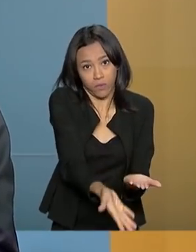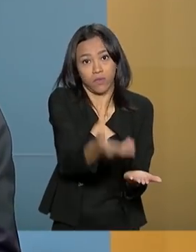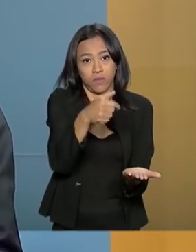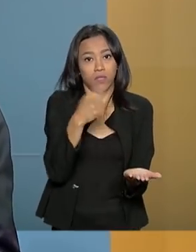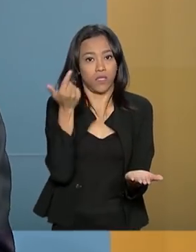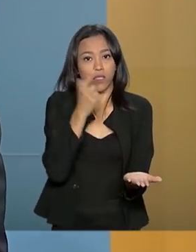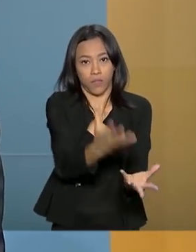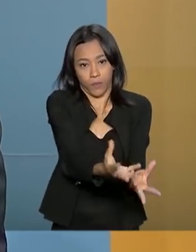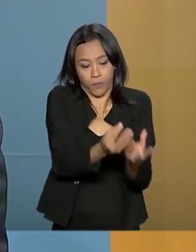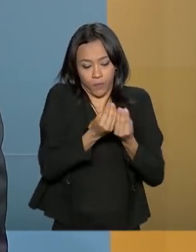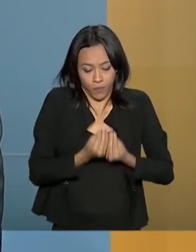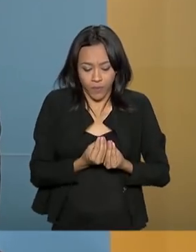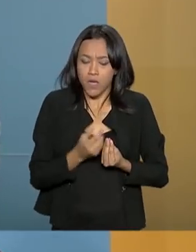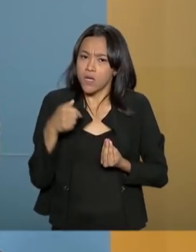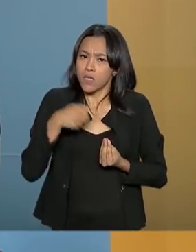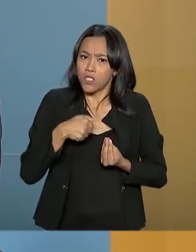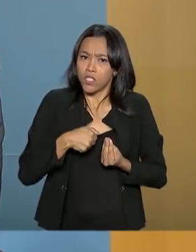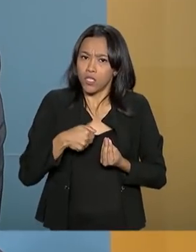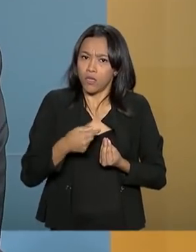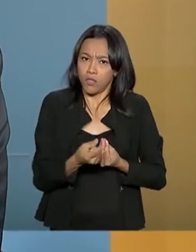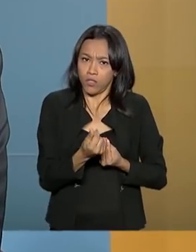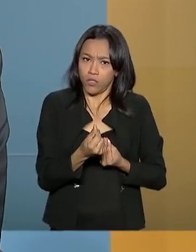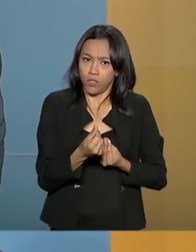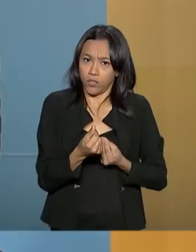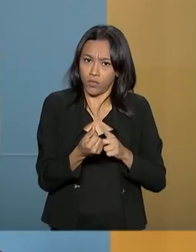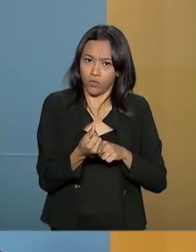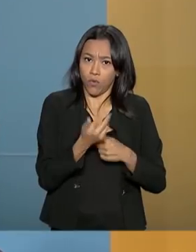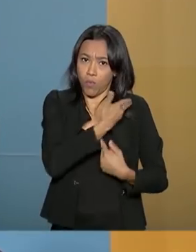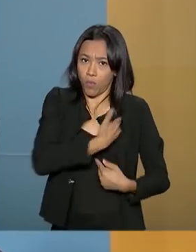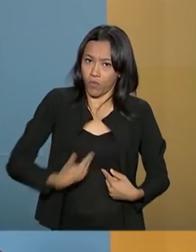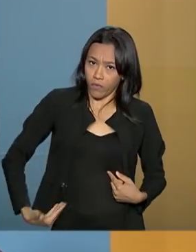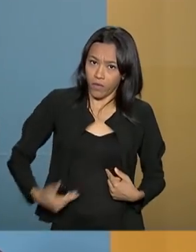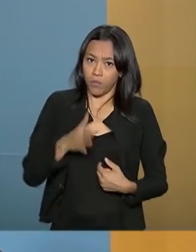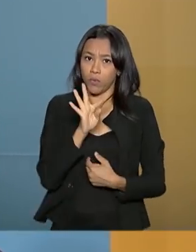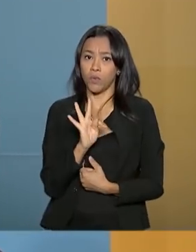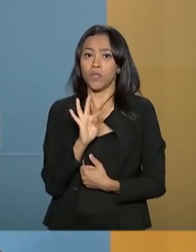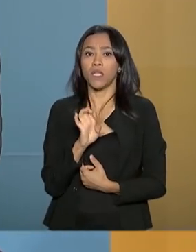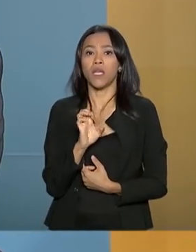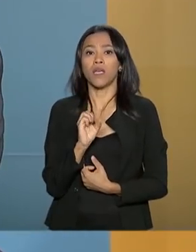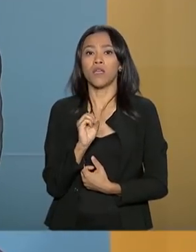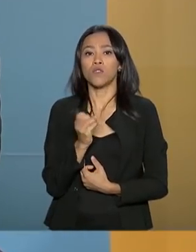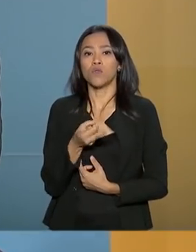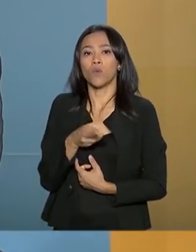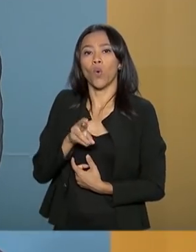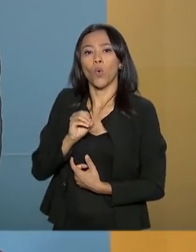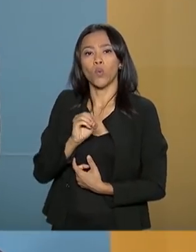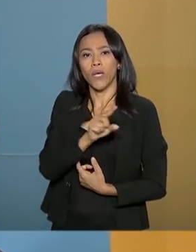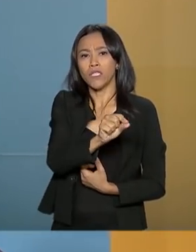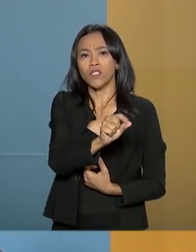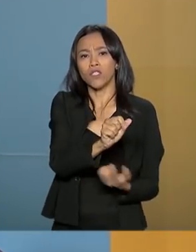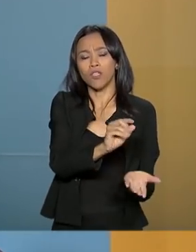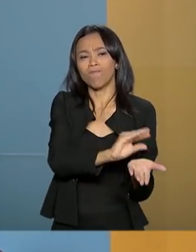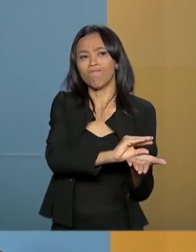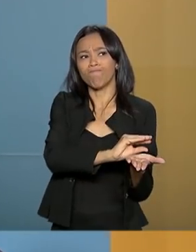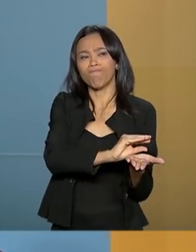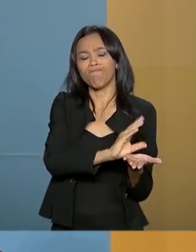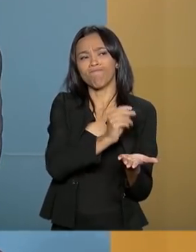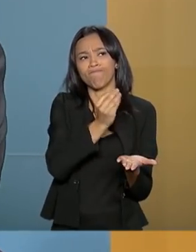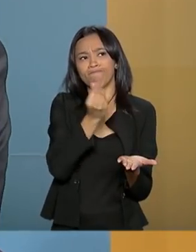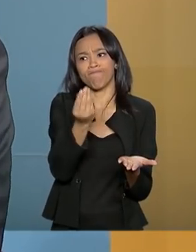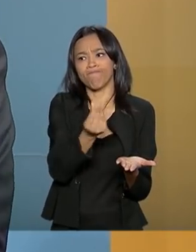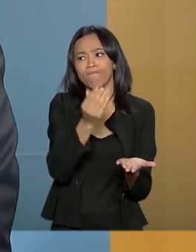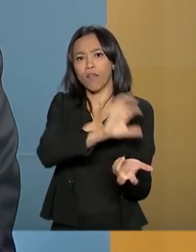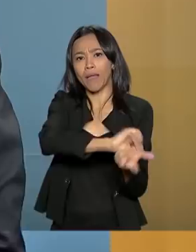infração, ao invés de ir para a carteira de recursos, ou seja, para o Tesouro, ele já seja diretamente convertido